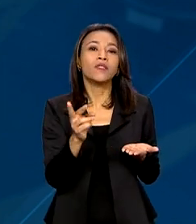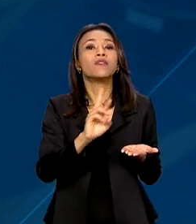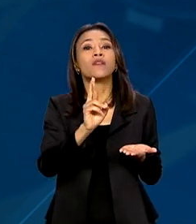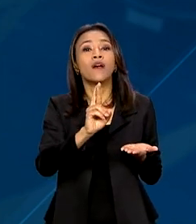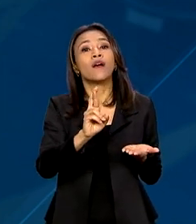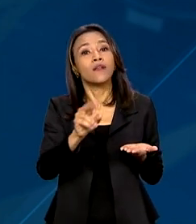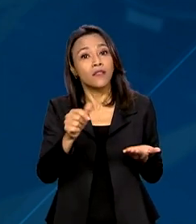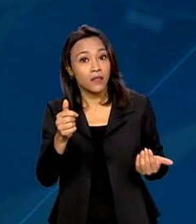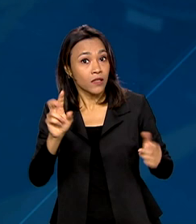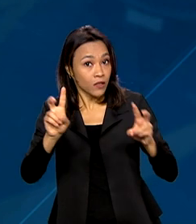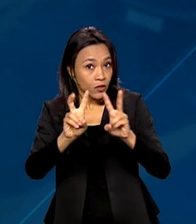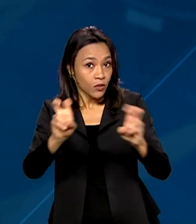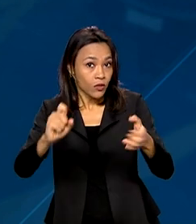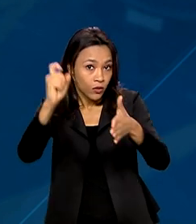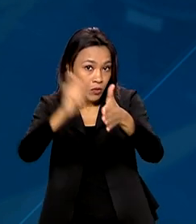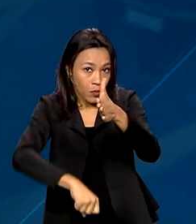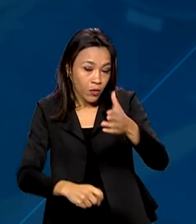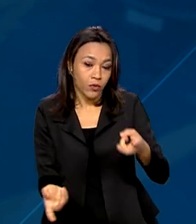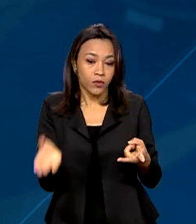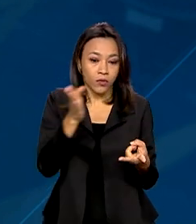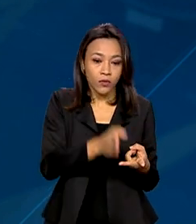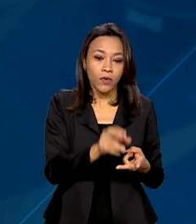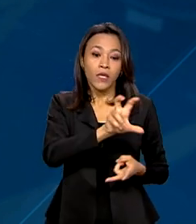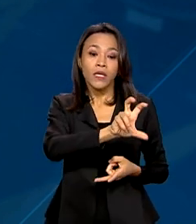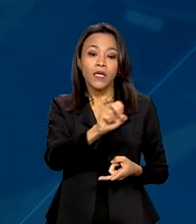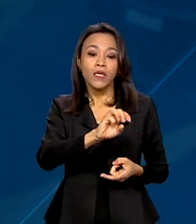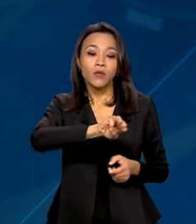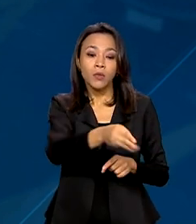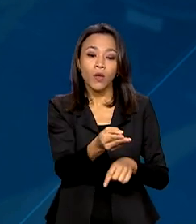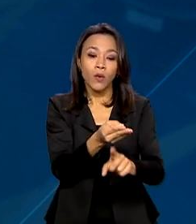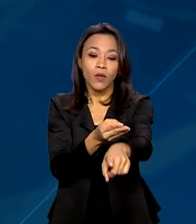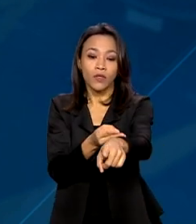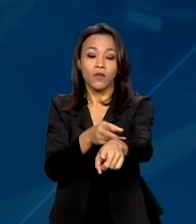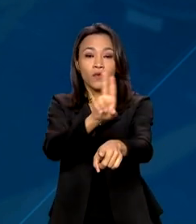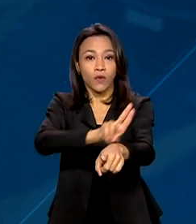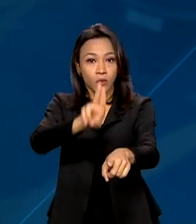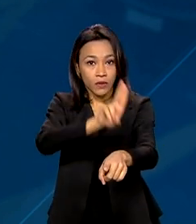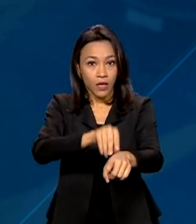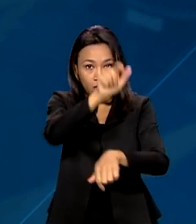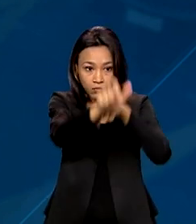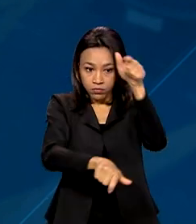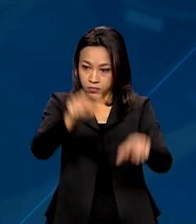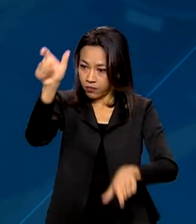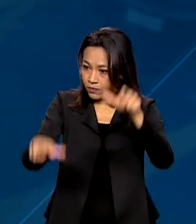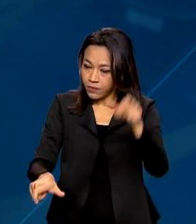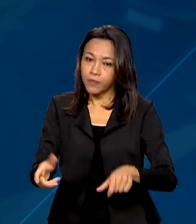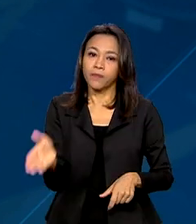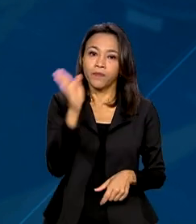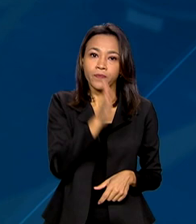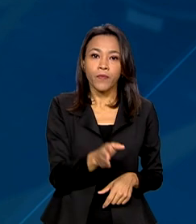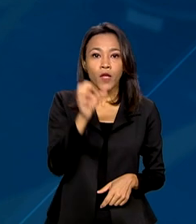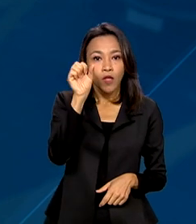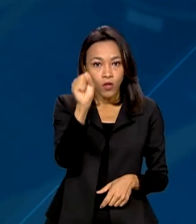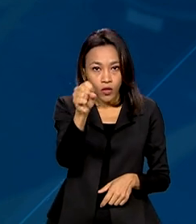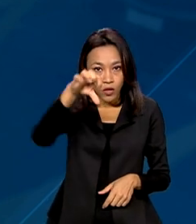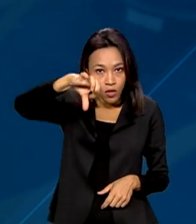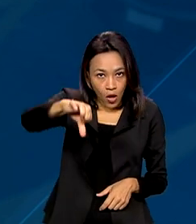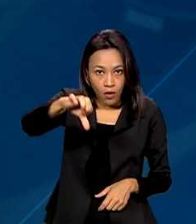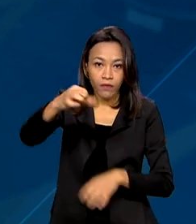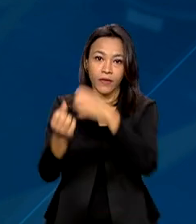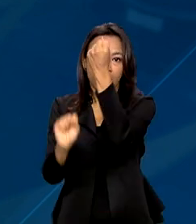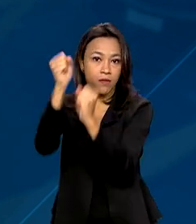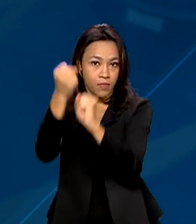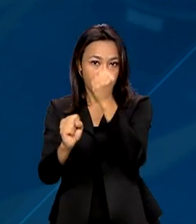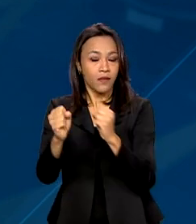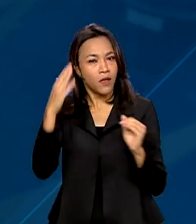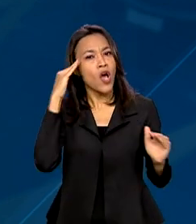tributários, dos quais 500 milhões foram utilizados por pessoas físicas. Nove montadoras participaram do